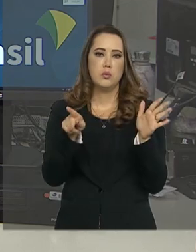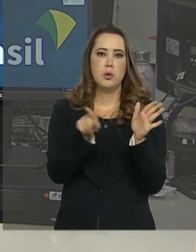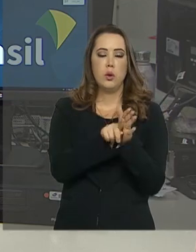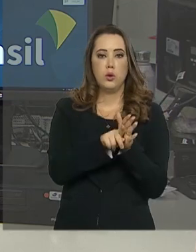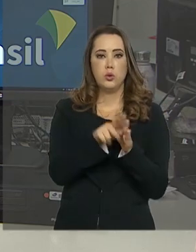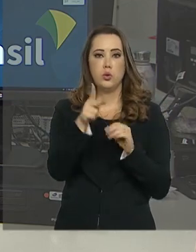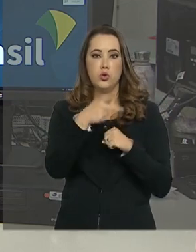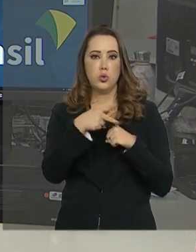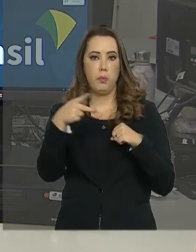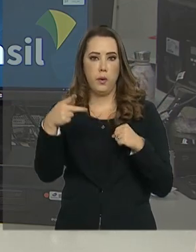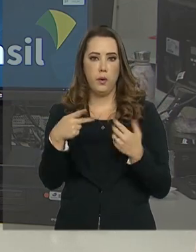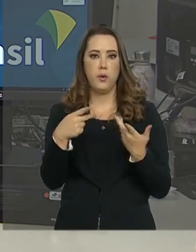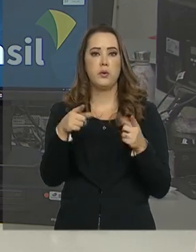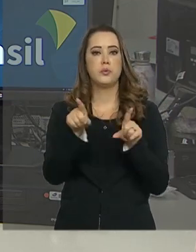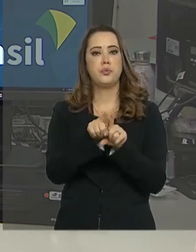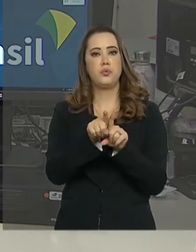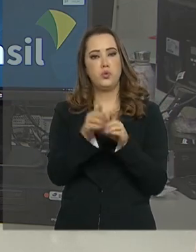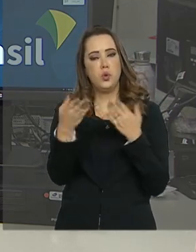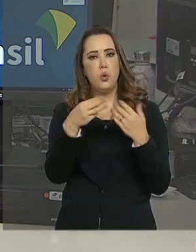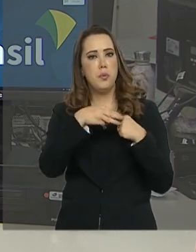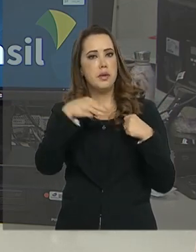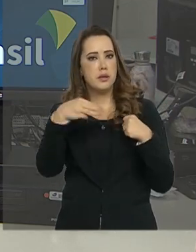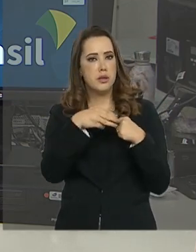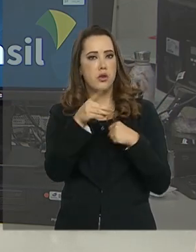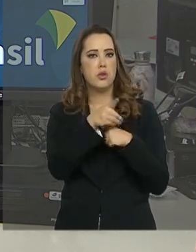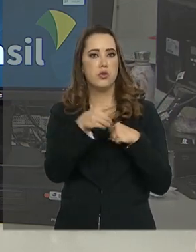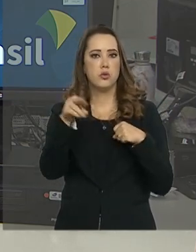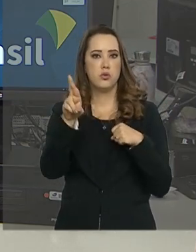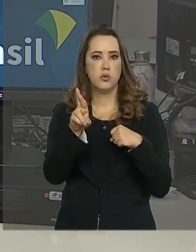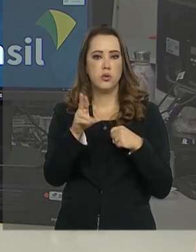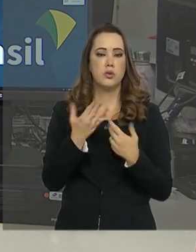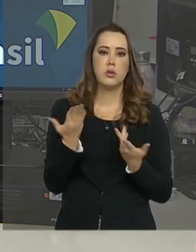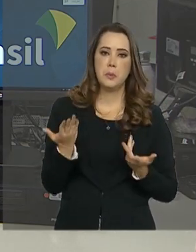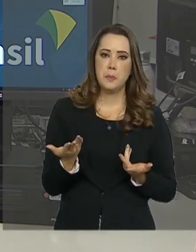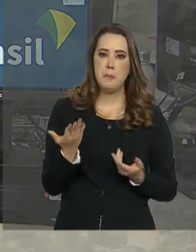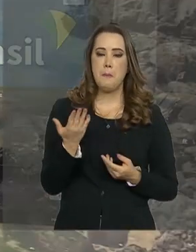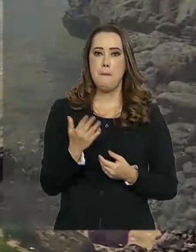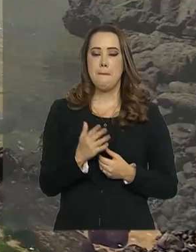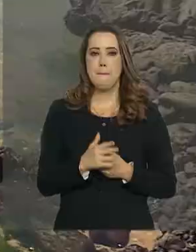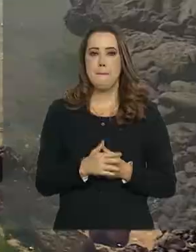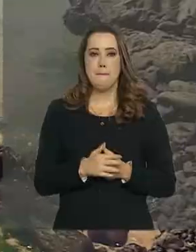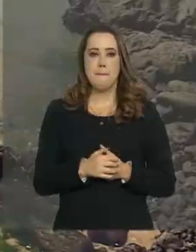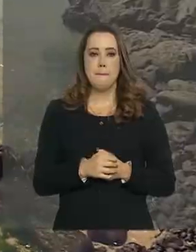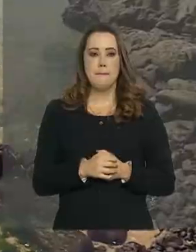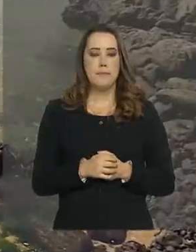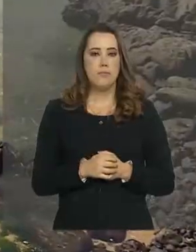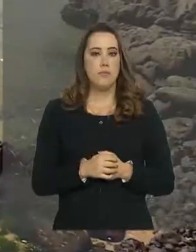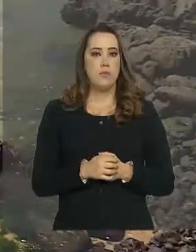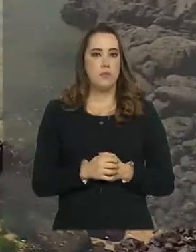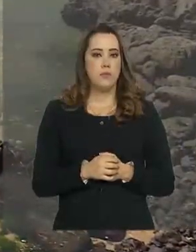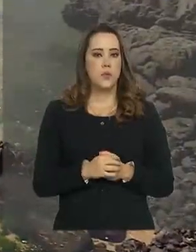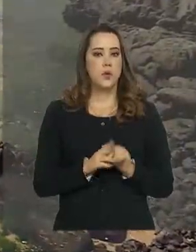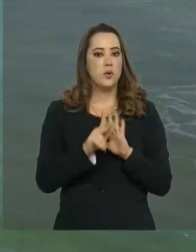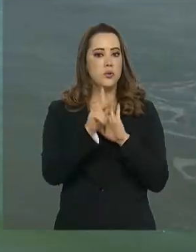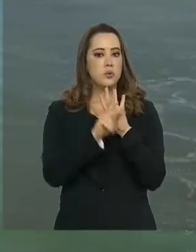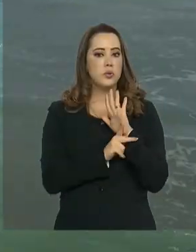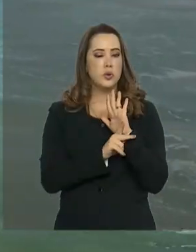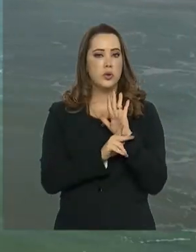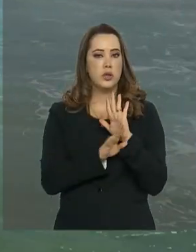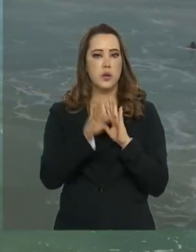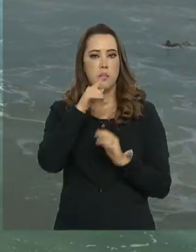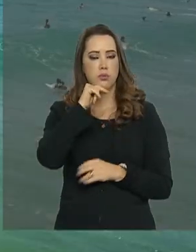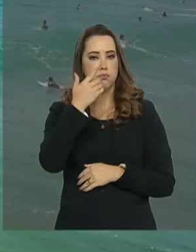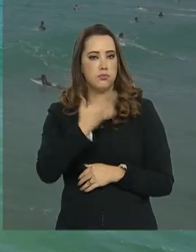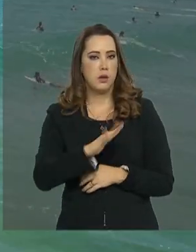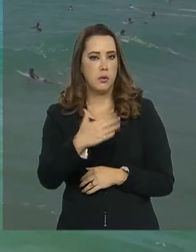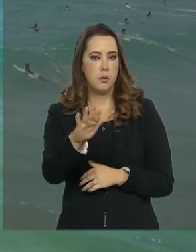programas de pós-graduação estricto senso, como mestrado e doutorado. O programa Entre Mares vai